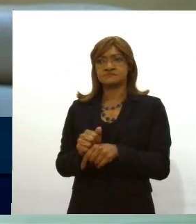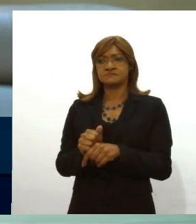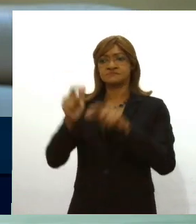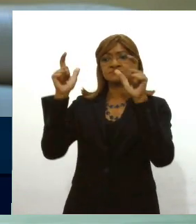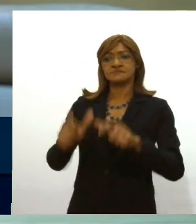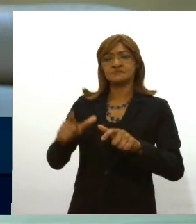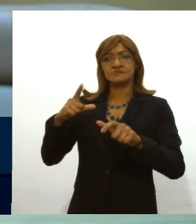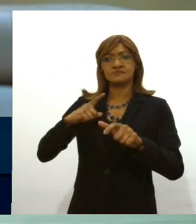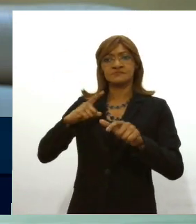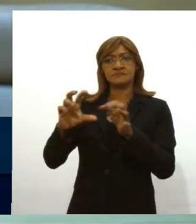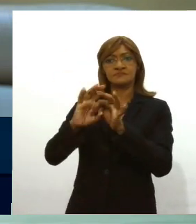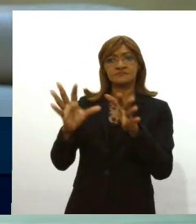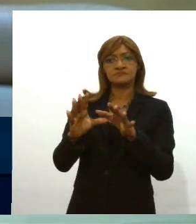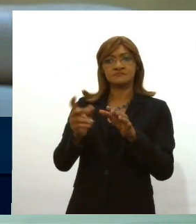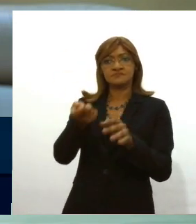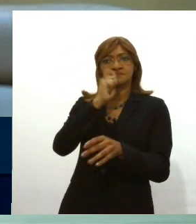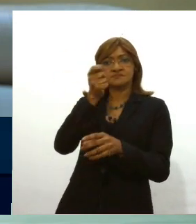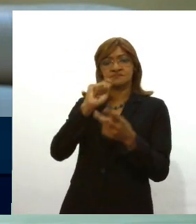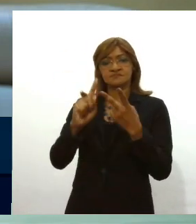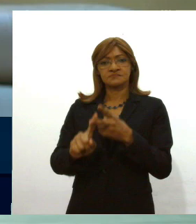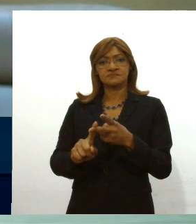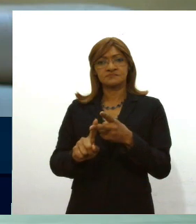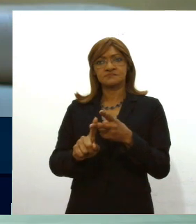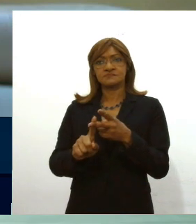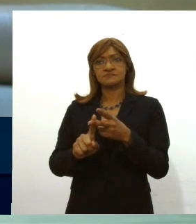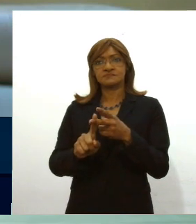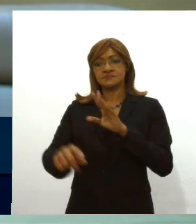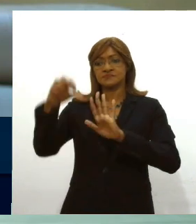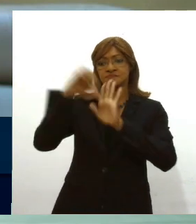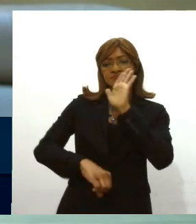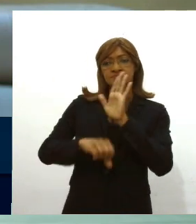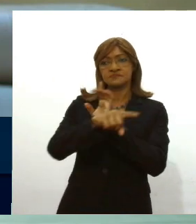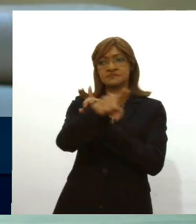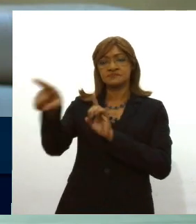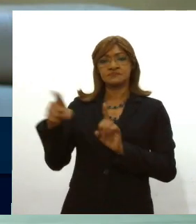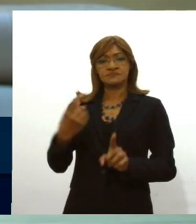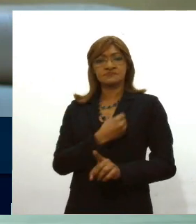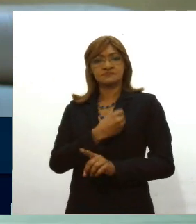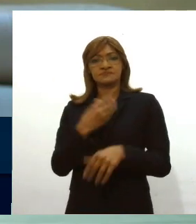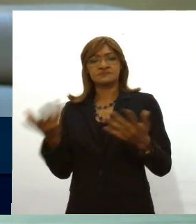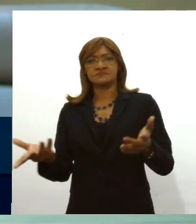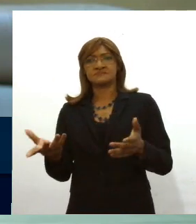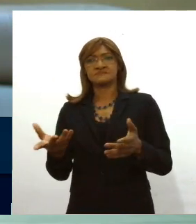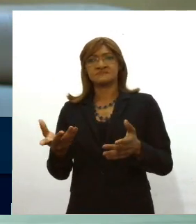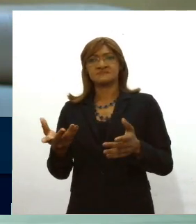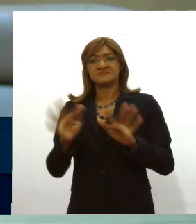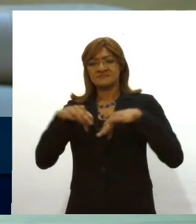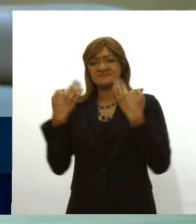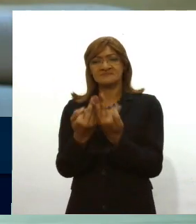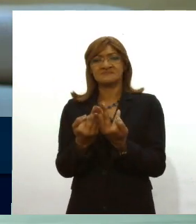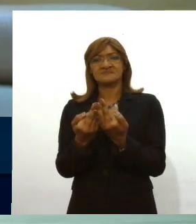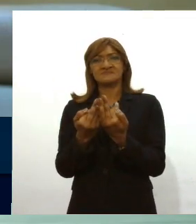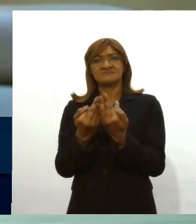estão entrando, criminalizando esse pobre, aonde as drogas estão entrando, acabando com a sua família,